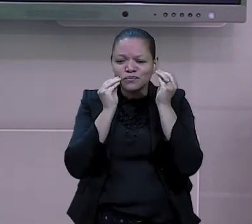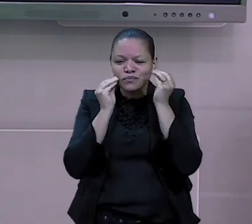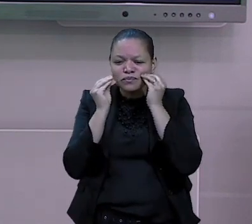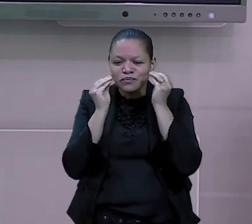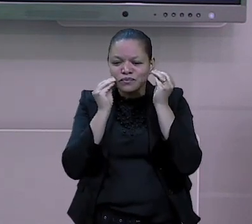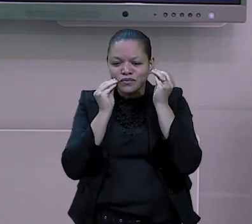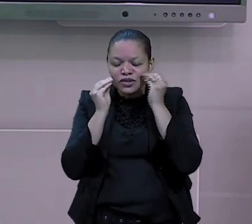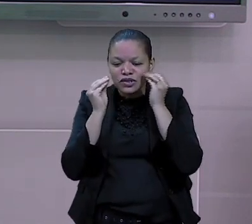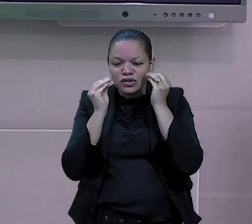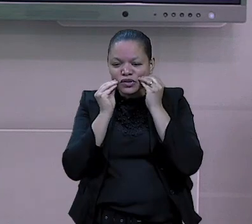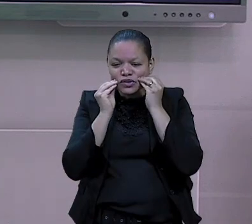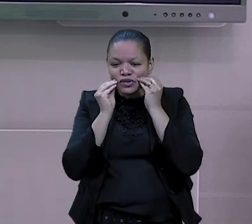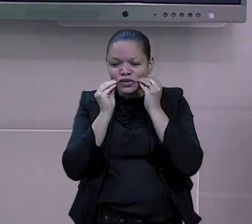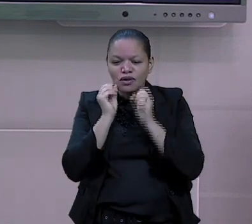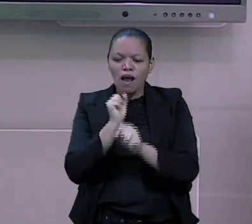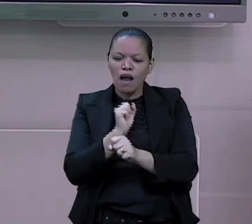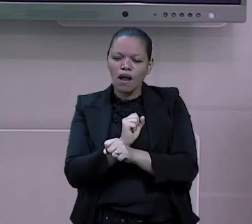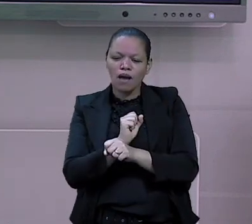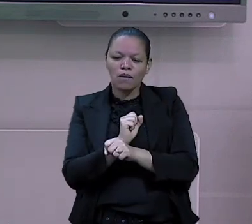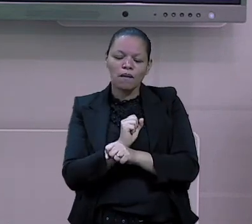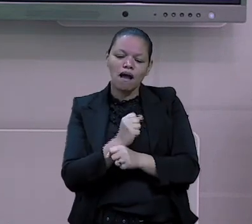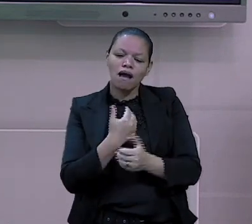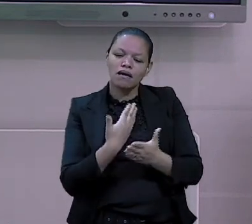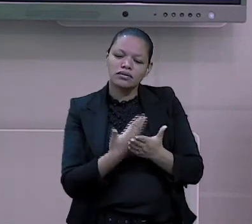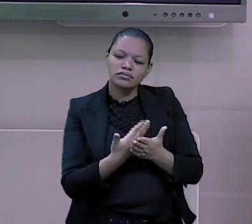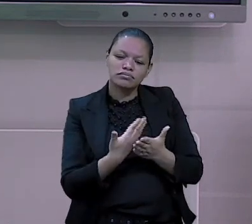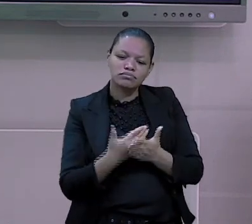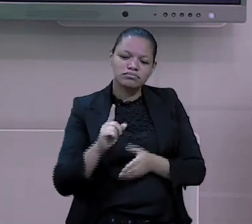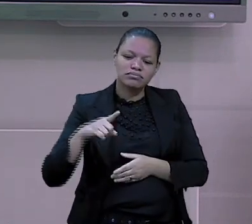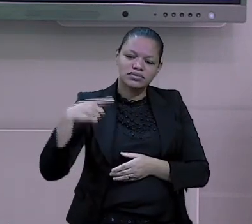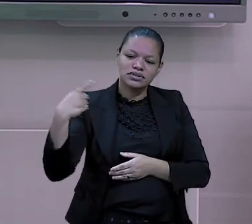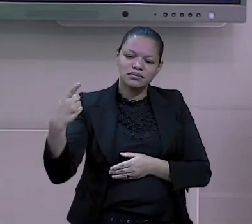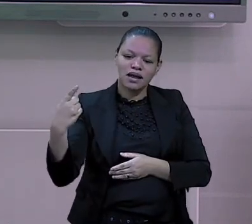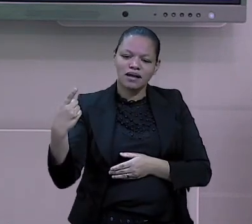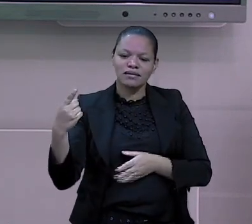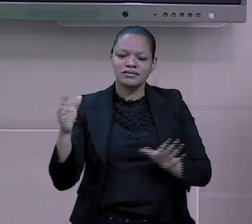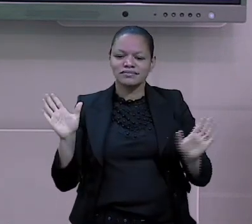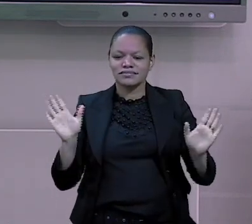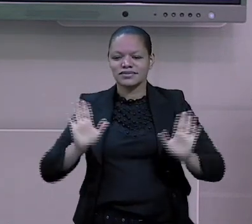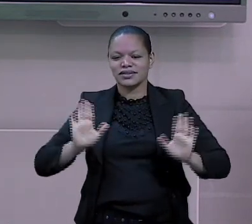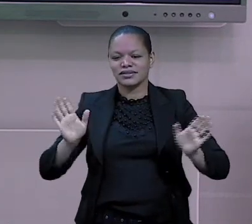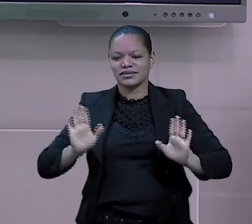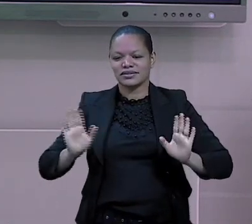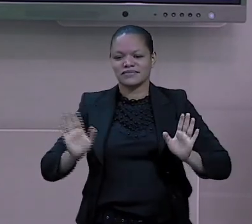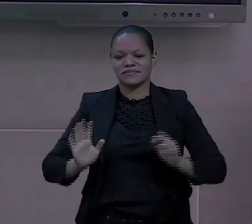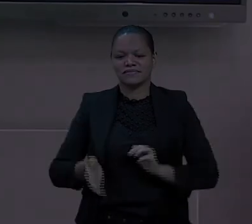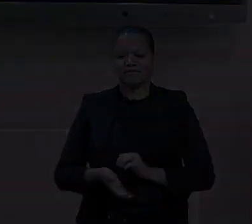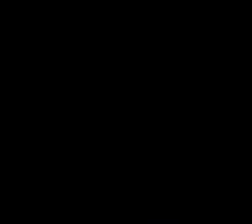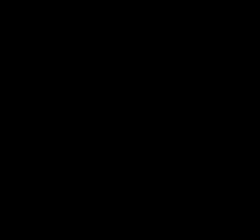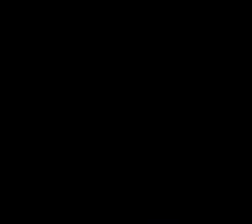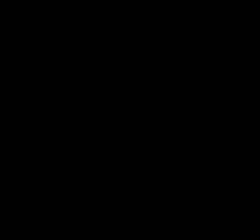vocês fiquem com Deus e aguardo vocês para a próxima aula. Tchauzinho! Tchauzinho! Tchauzinho! Tchauzinho! Tchauzinho!